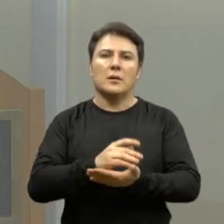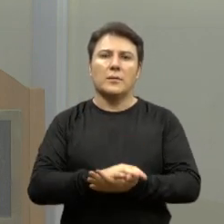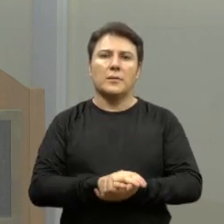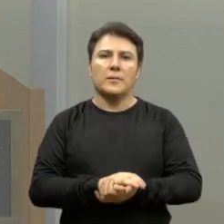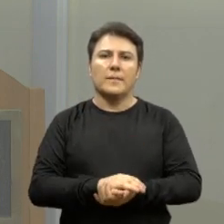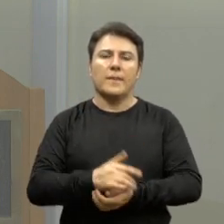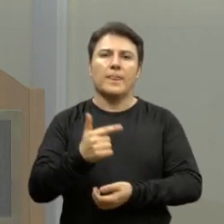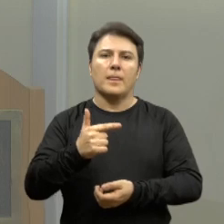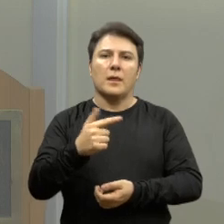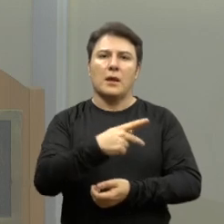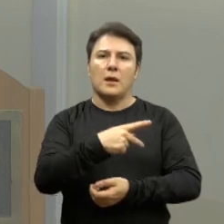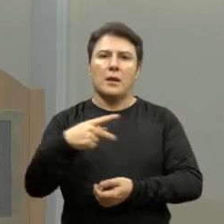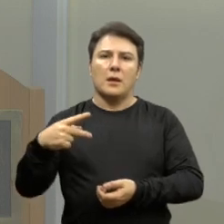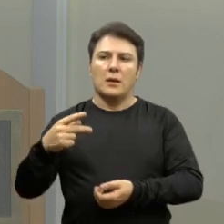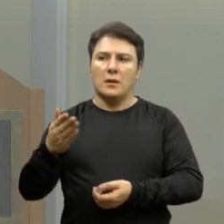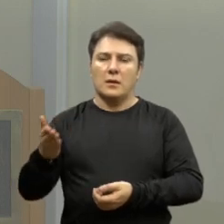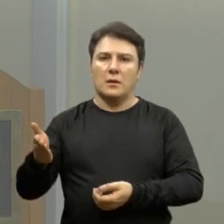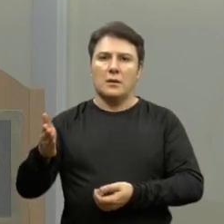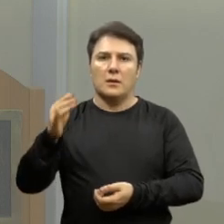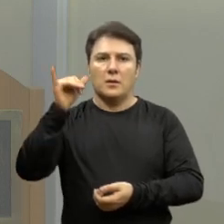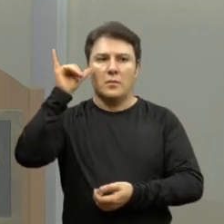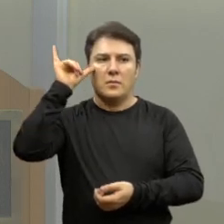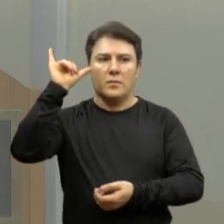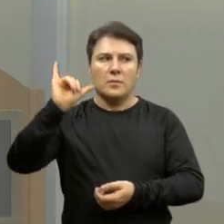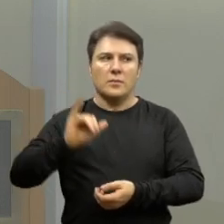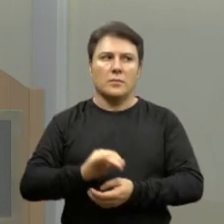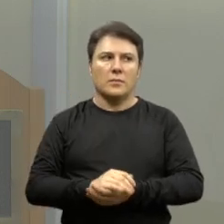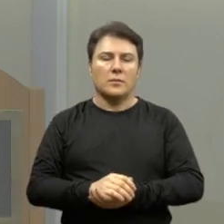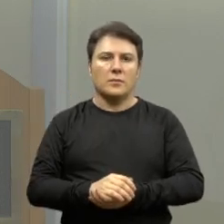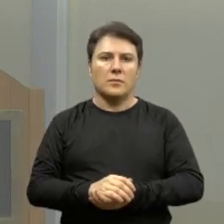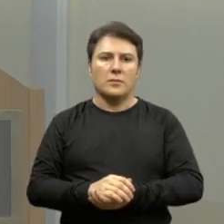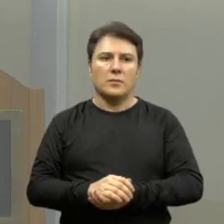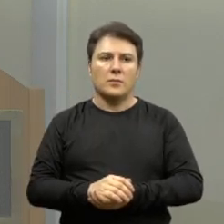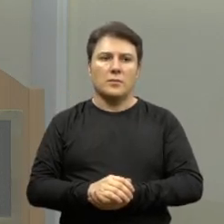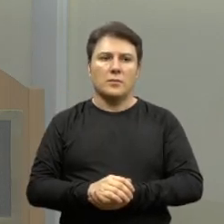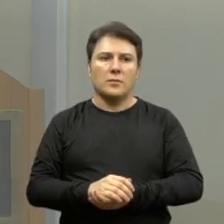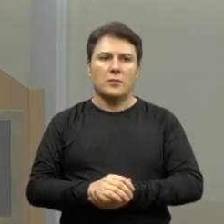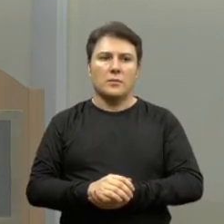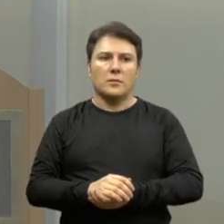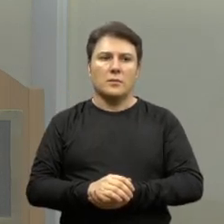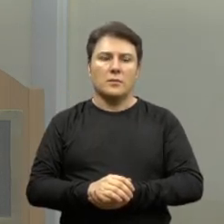vice-presidente, Aloysio Bras, o Boi, o Dai,